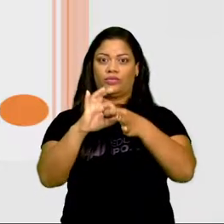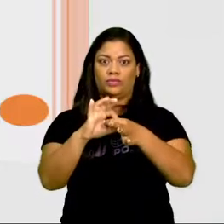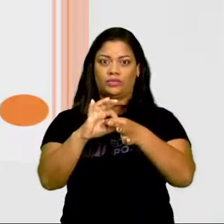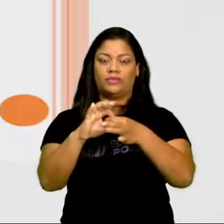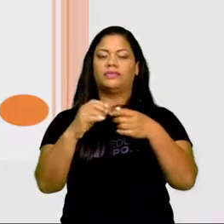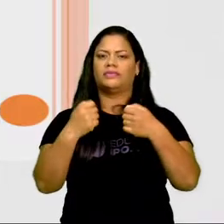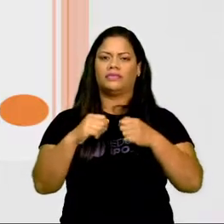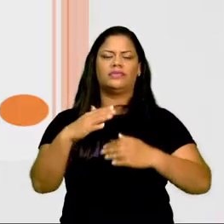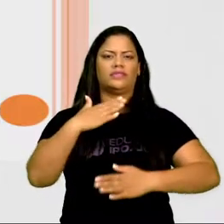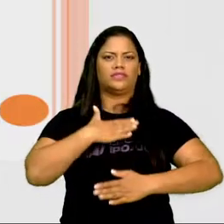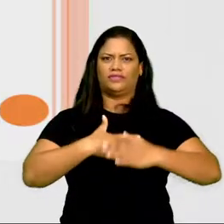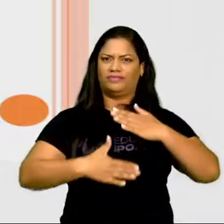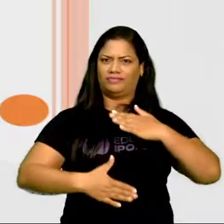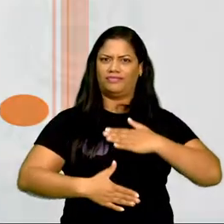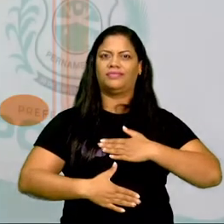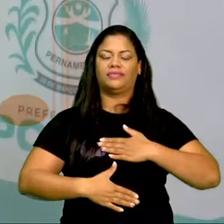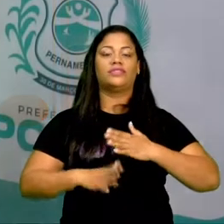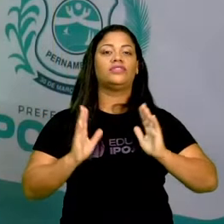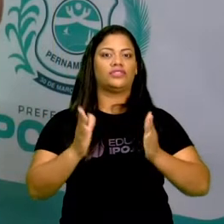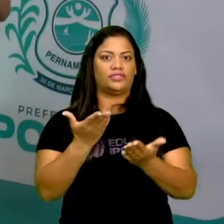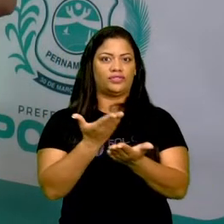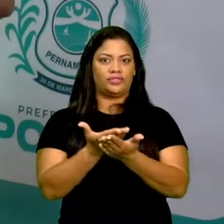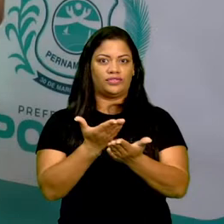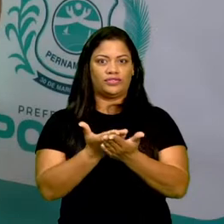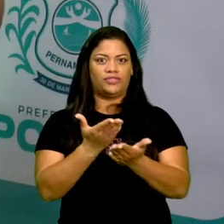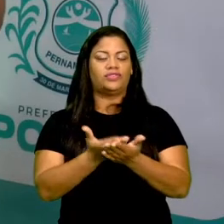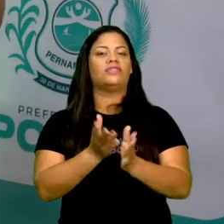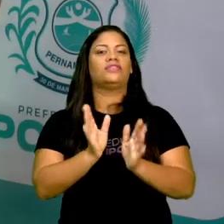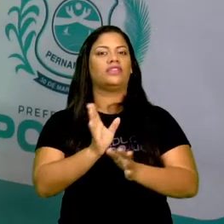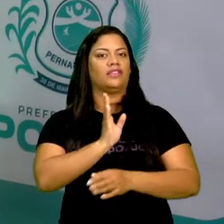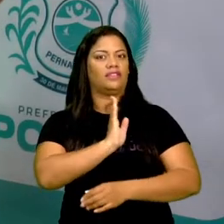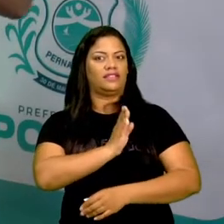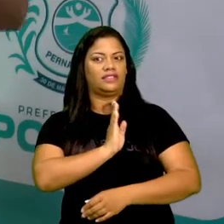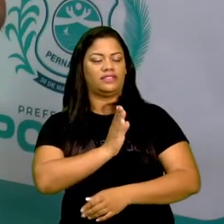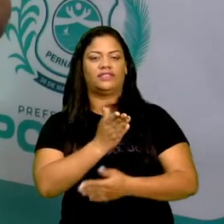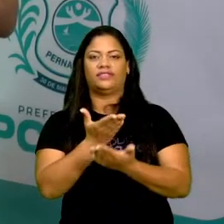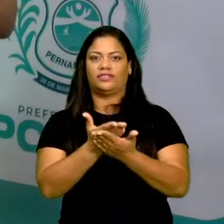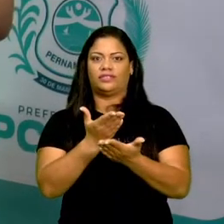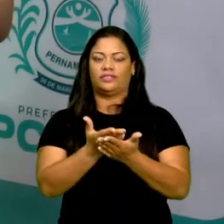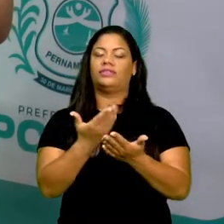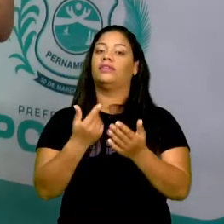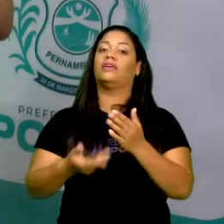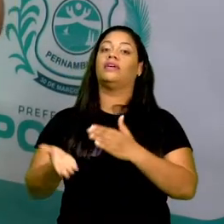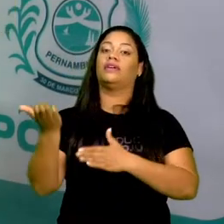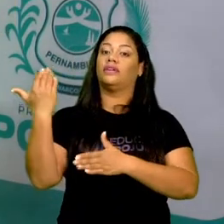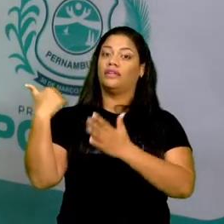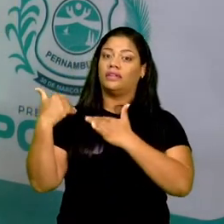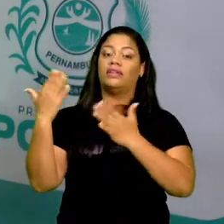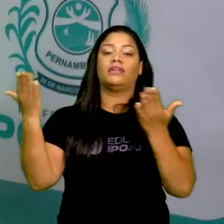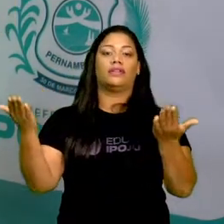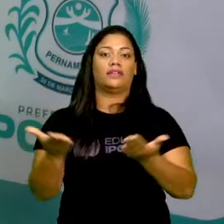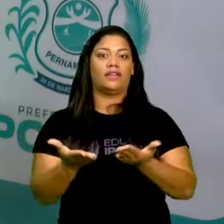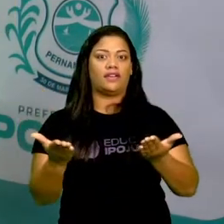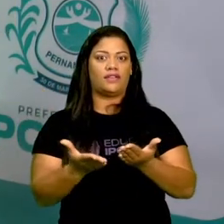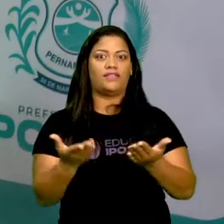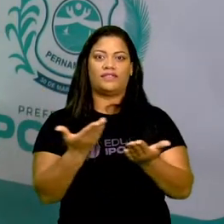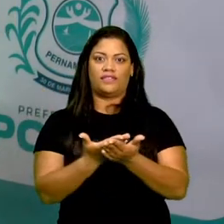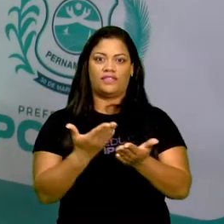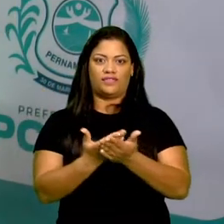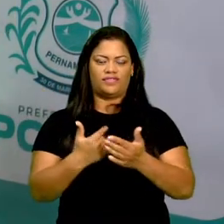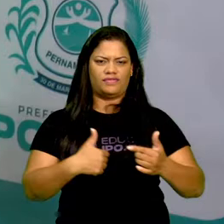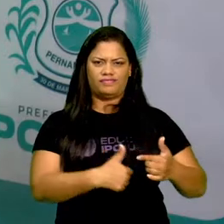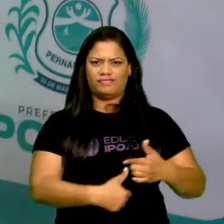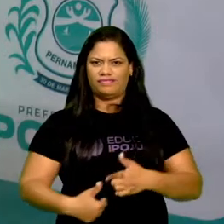outros sistemas que a gente viu, né? A gente já viu o sistema cardiovascular, que foi na aula anterior, e no sistema digestório,